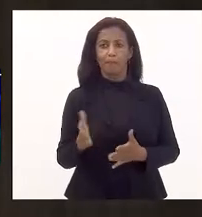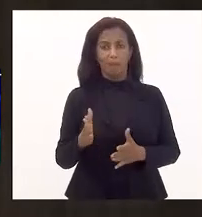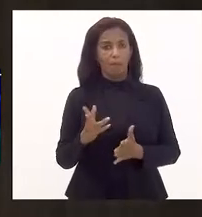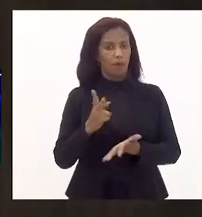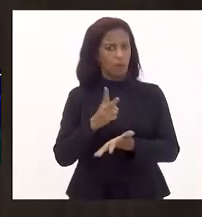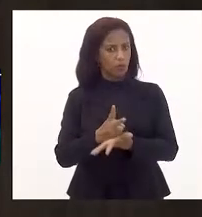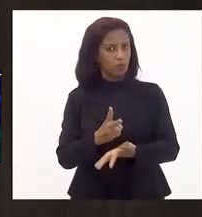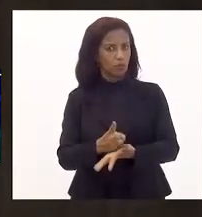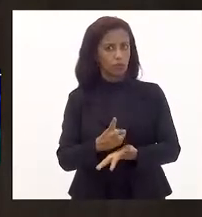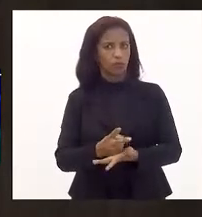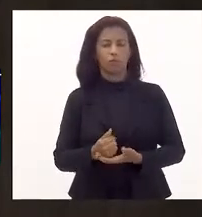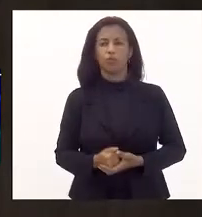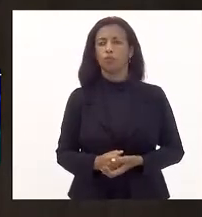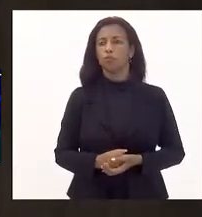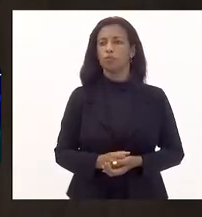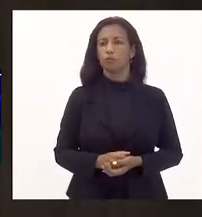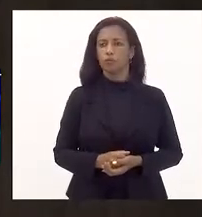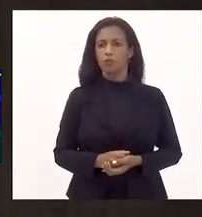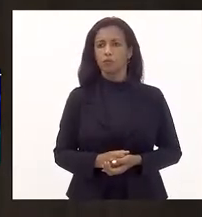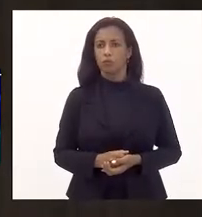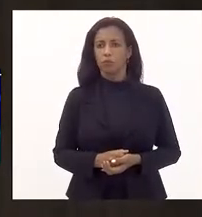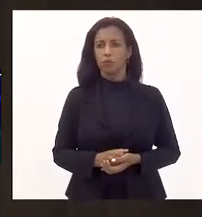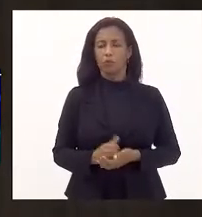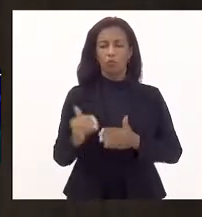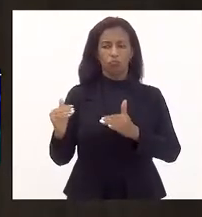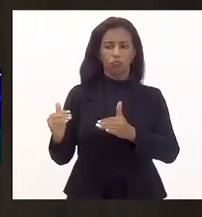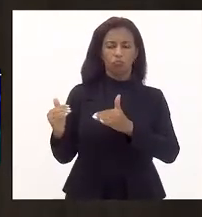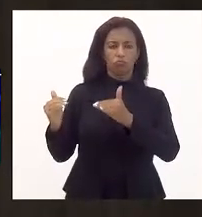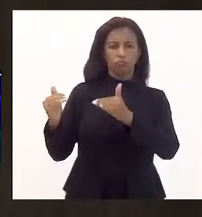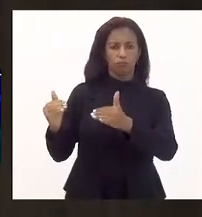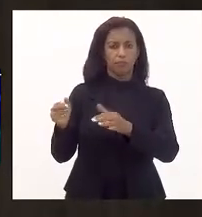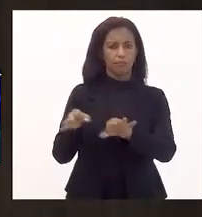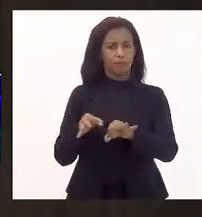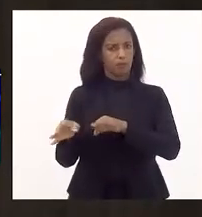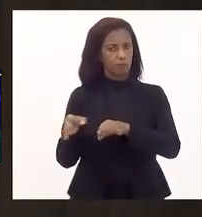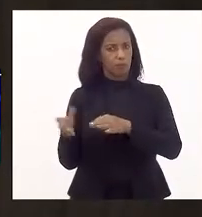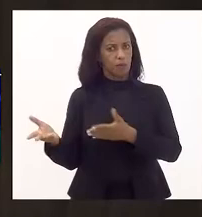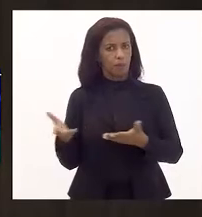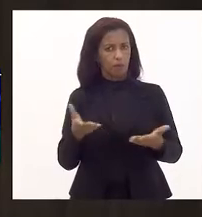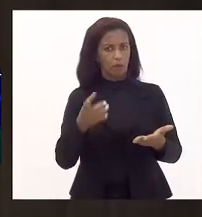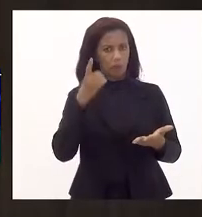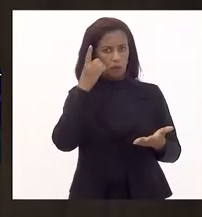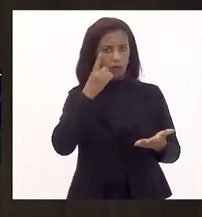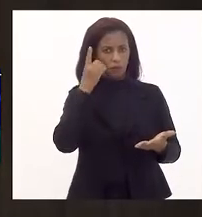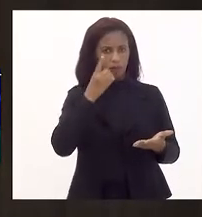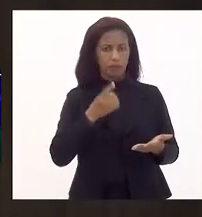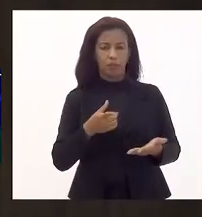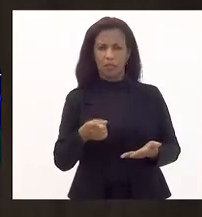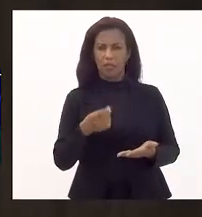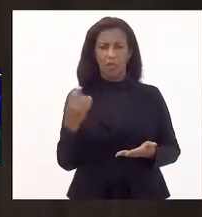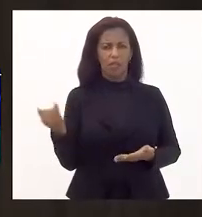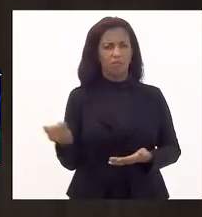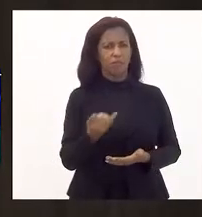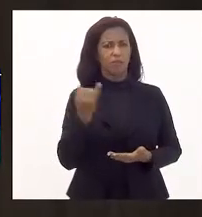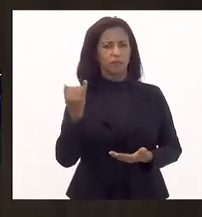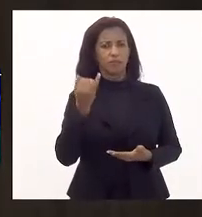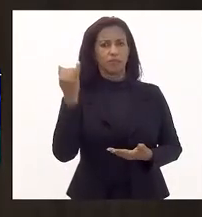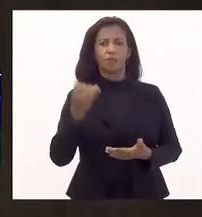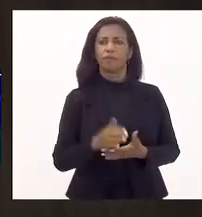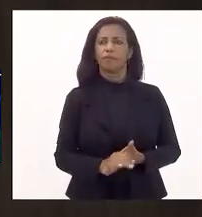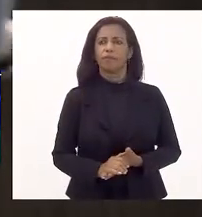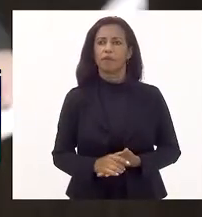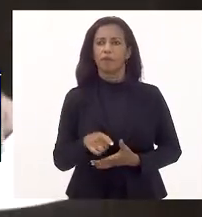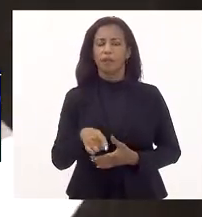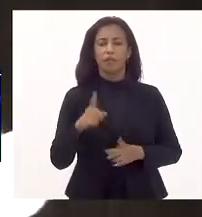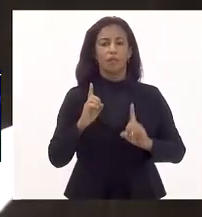manter o mérito do projeto apresentado pelo deputado Anderson Moraes, que é fundamental para